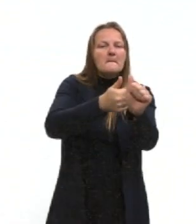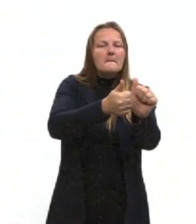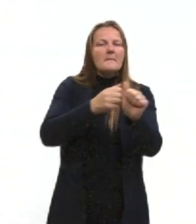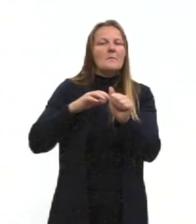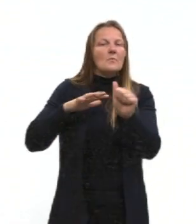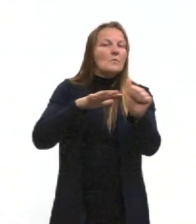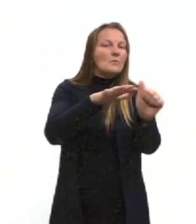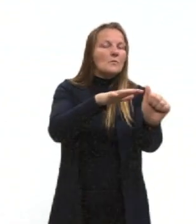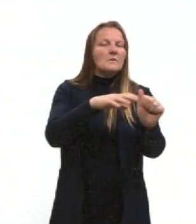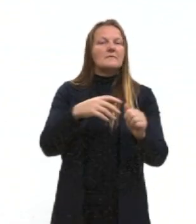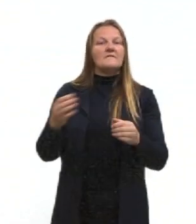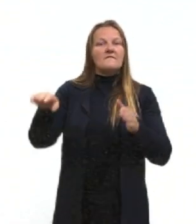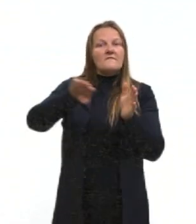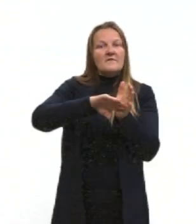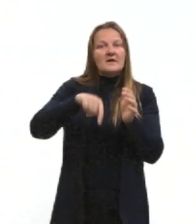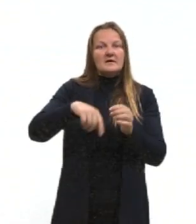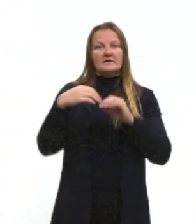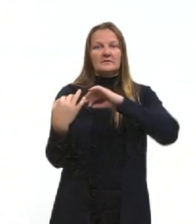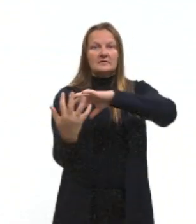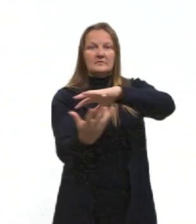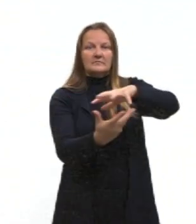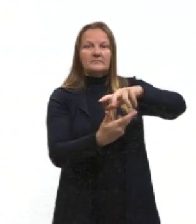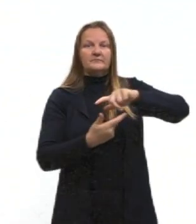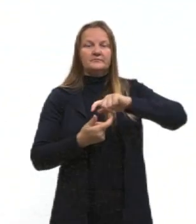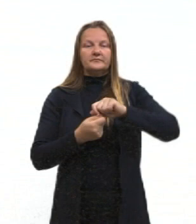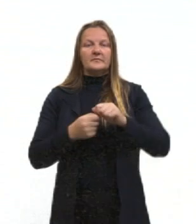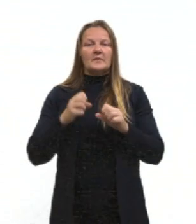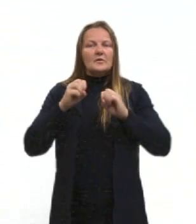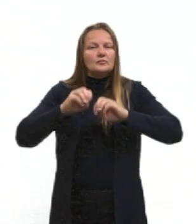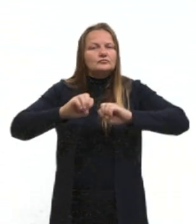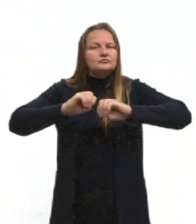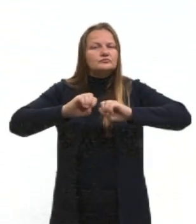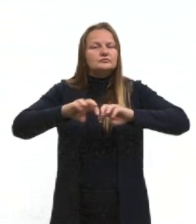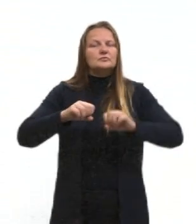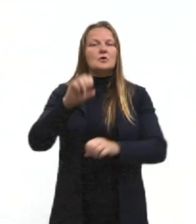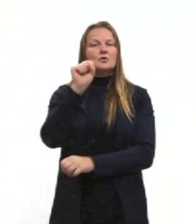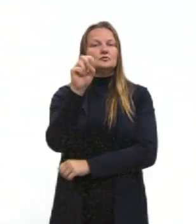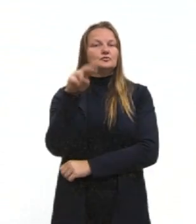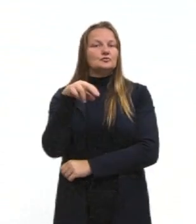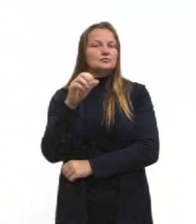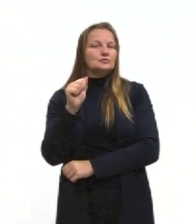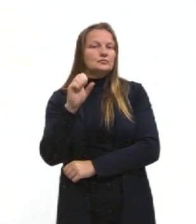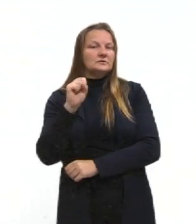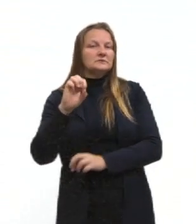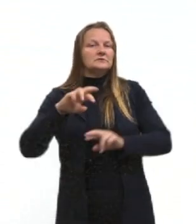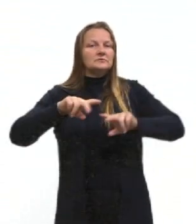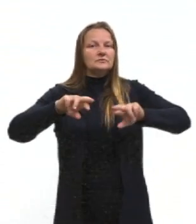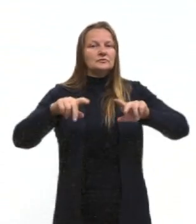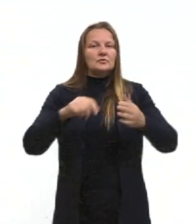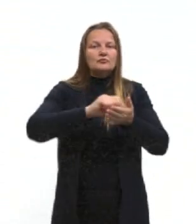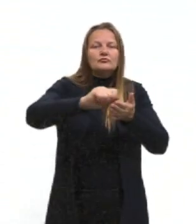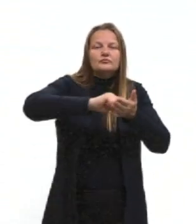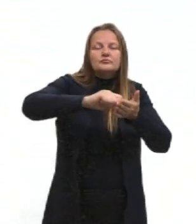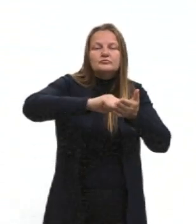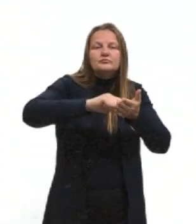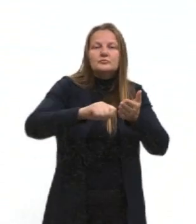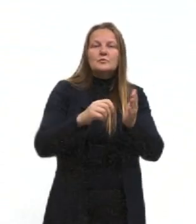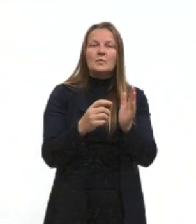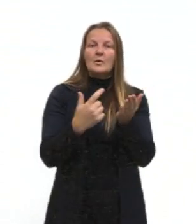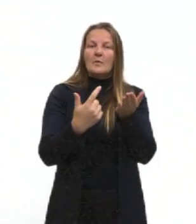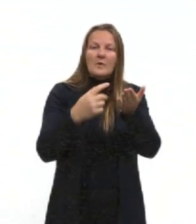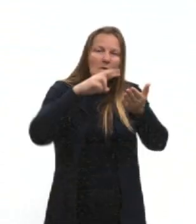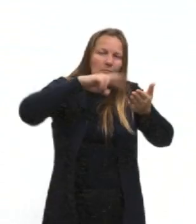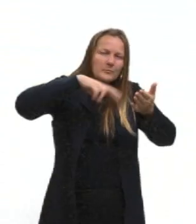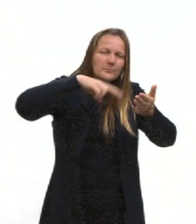ele vem à terra, deixa, né, as sunas, ele deixa toda aquela escritura, e aí